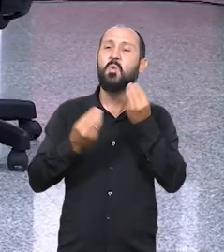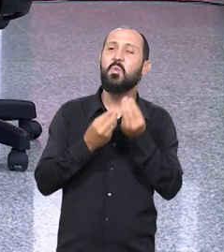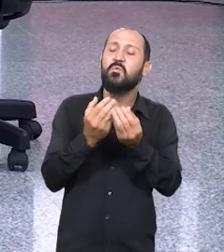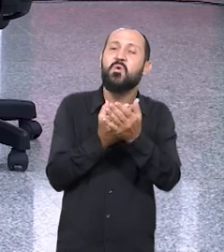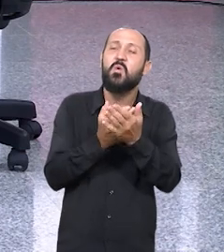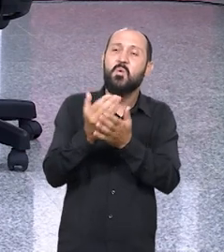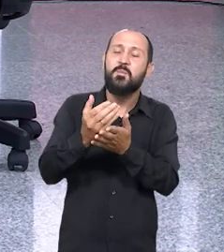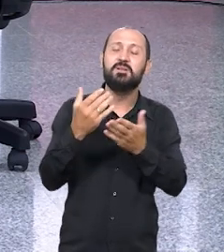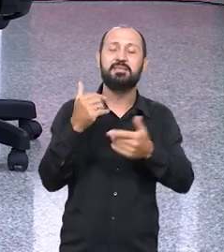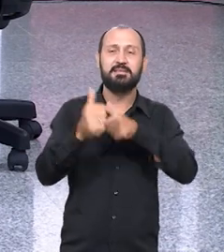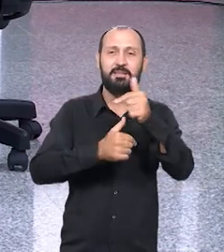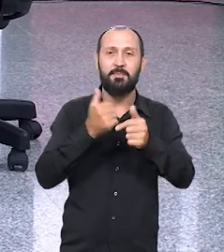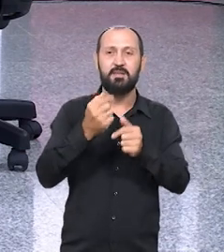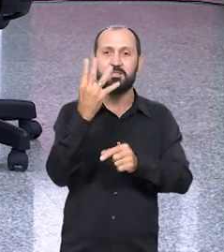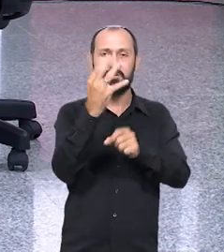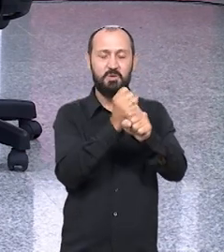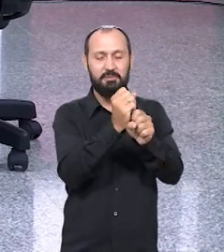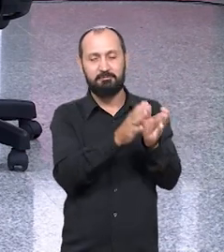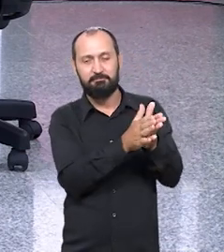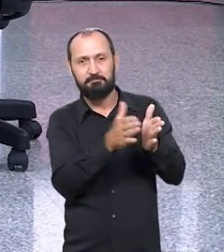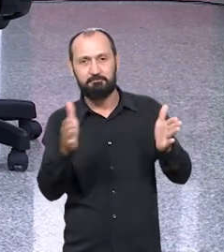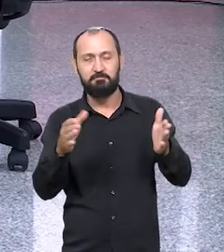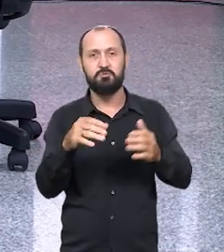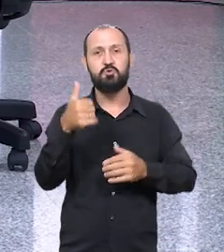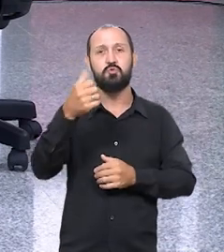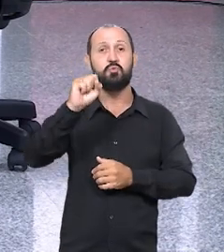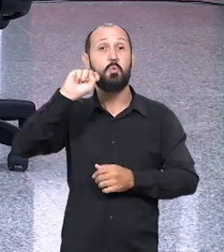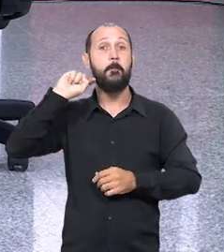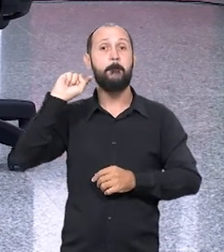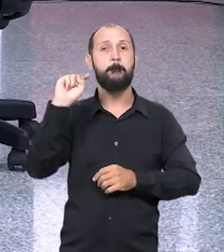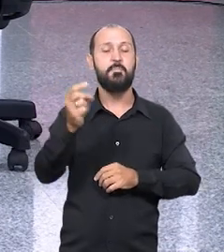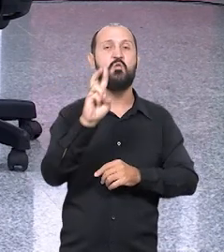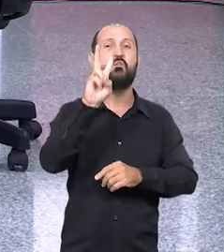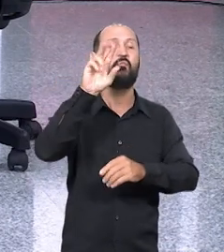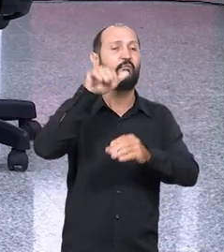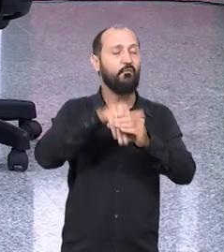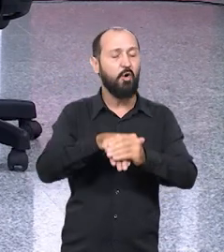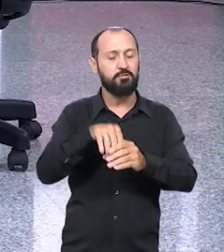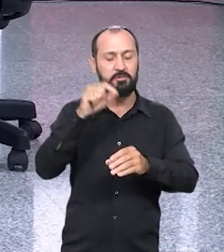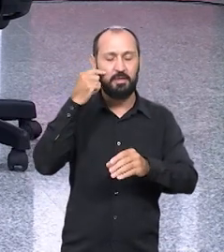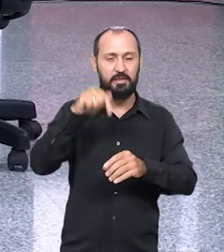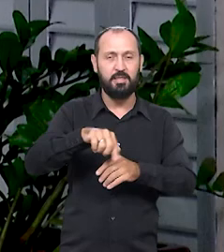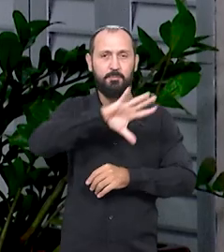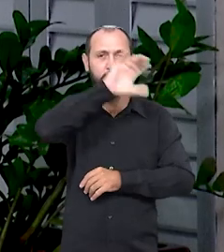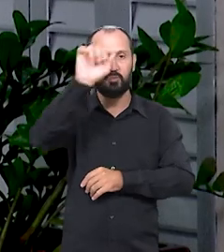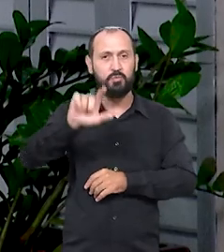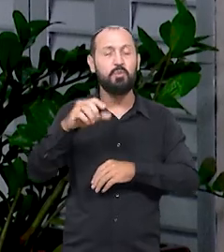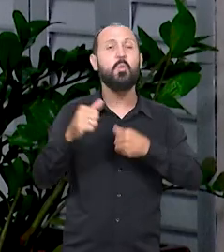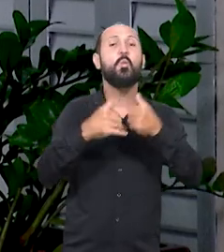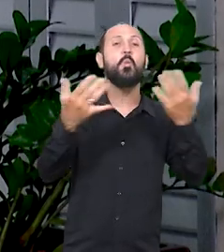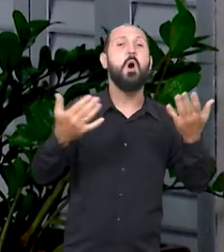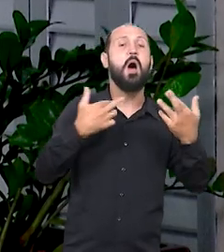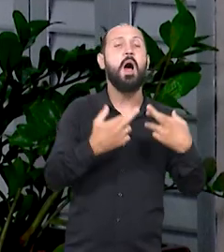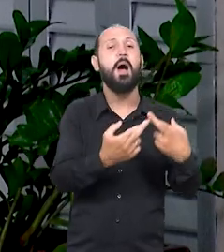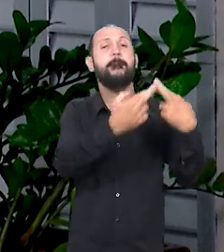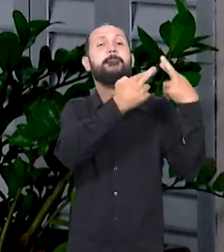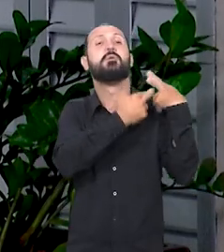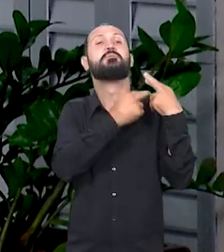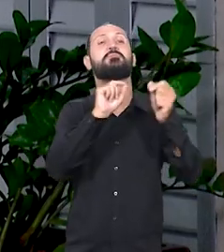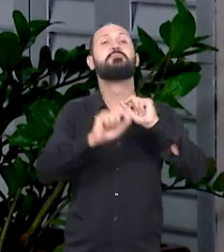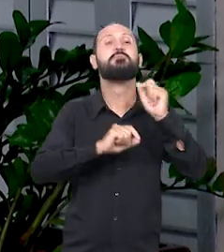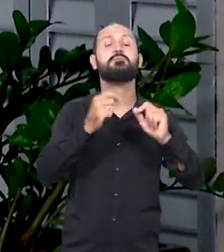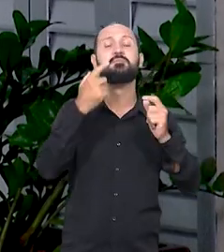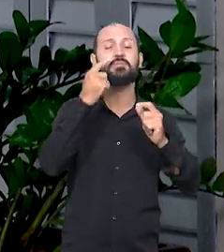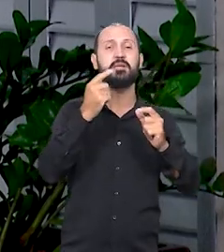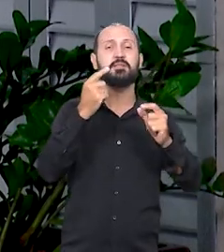receber esse mandato dos mais de 18 mil votos em Mato Grosso do Sul? E qual é a responsabilidade